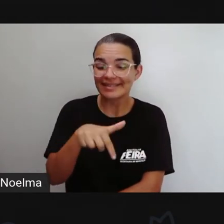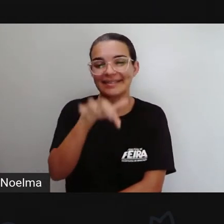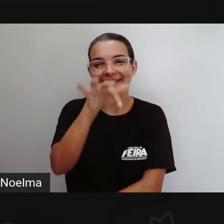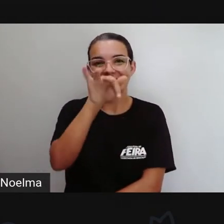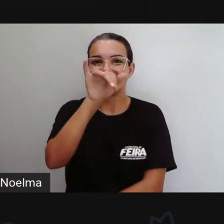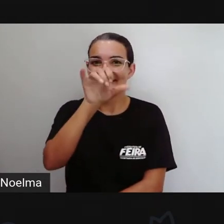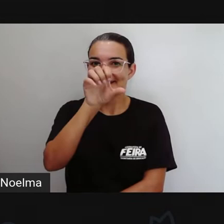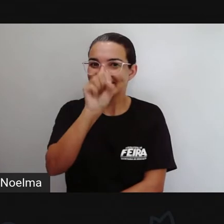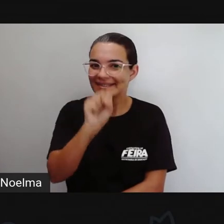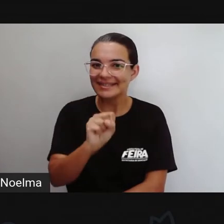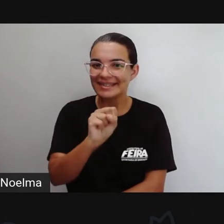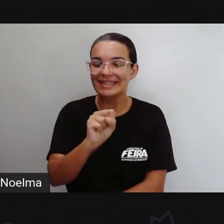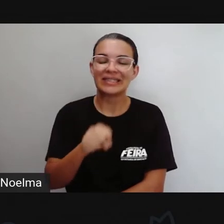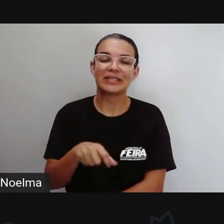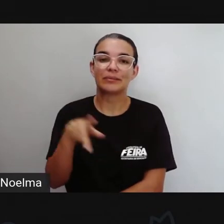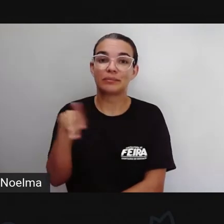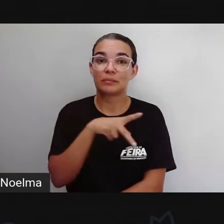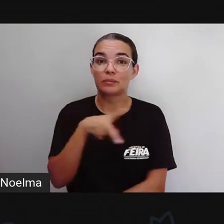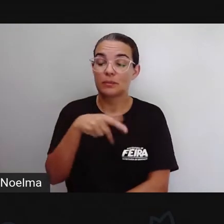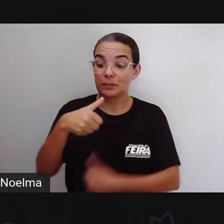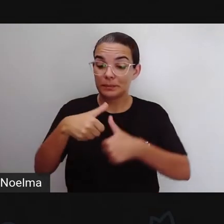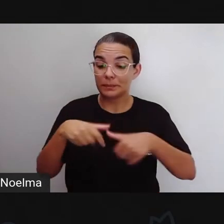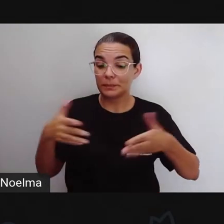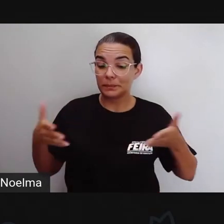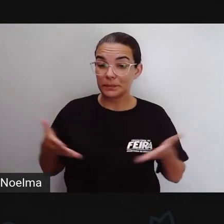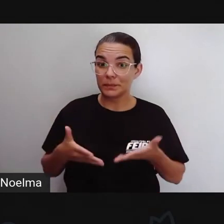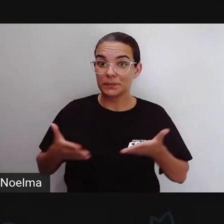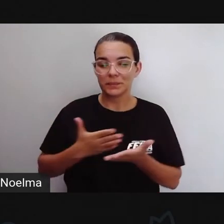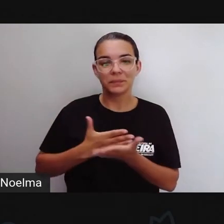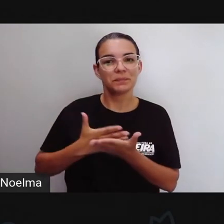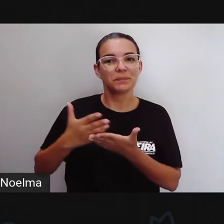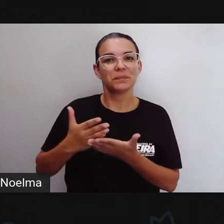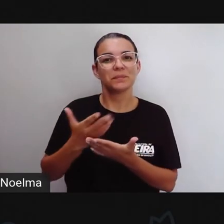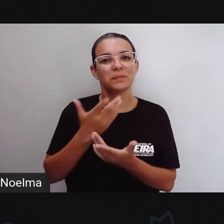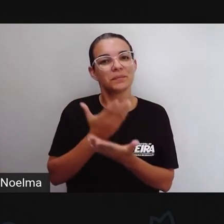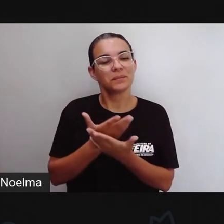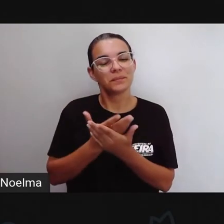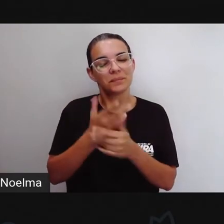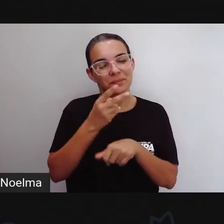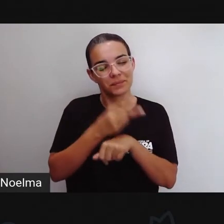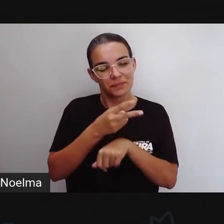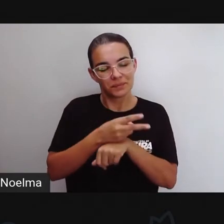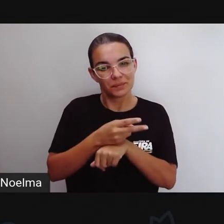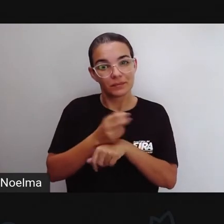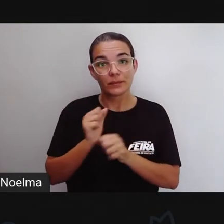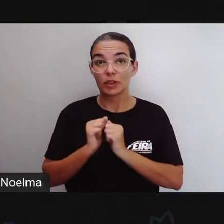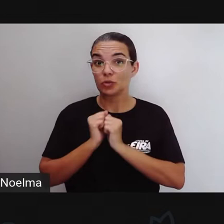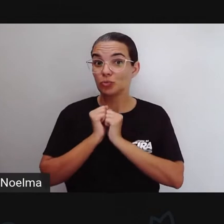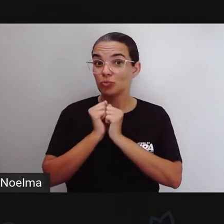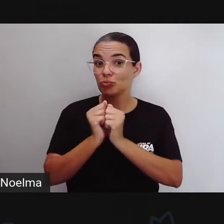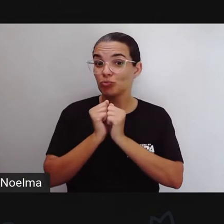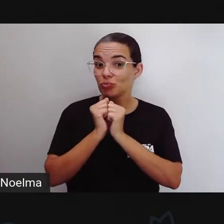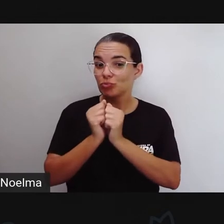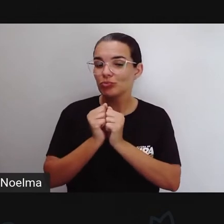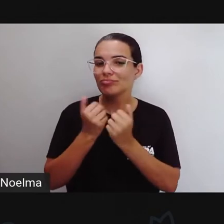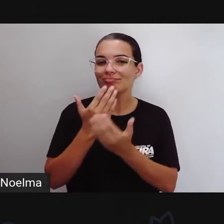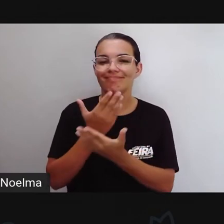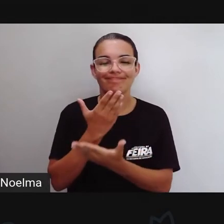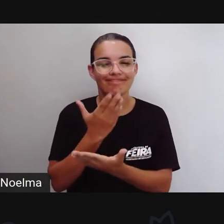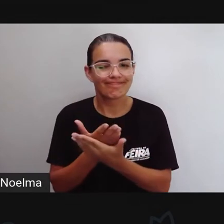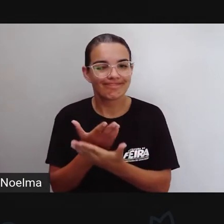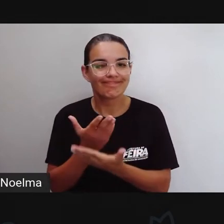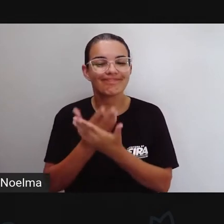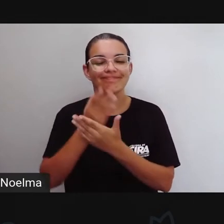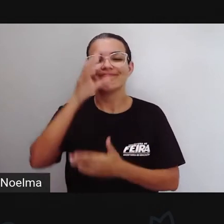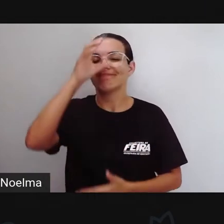Santana, a Pró está aqui para começarmos mais uma videoaula, para juntos aí estudarmos,